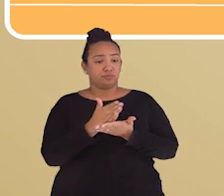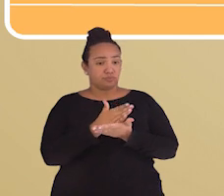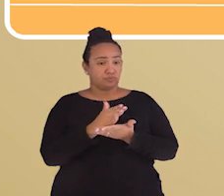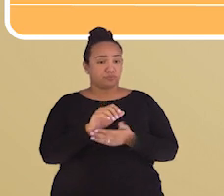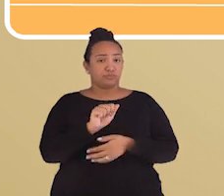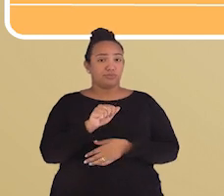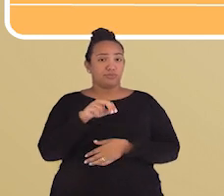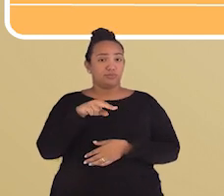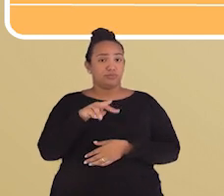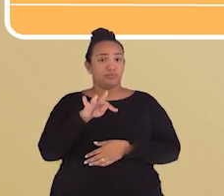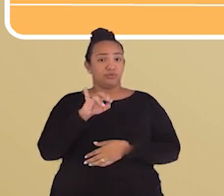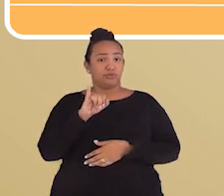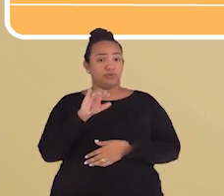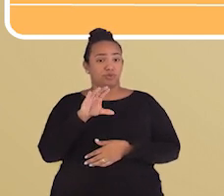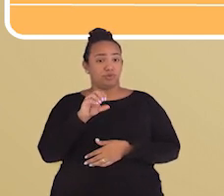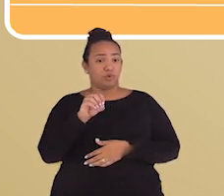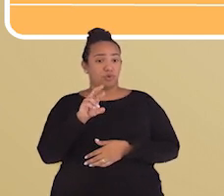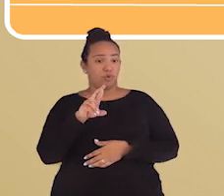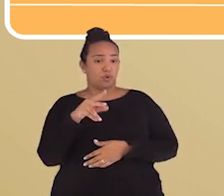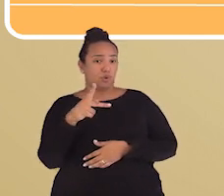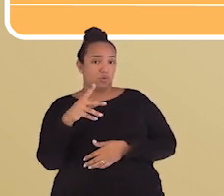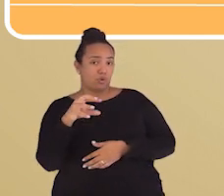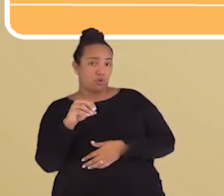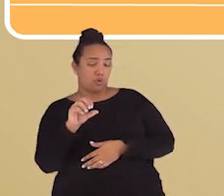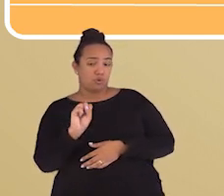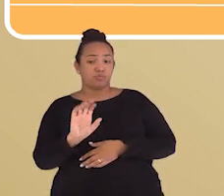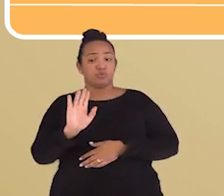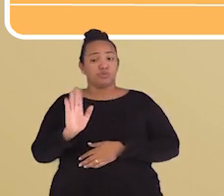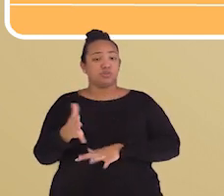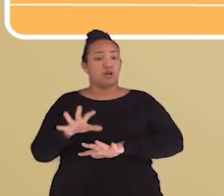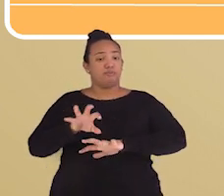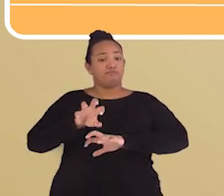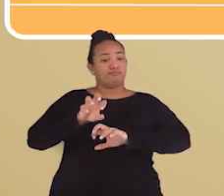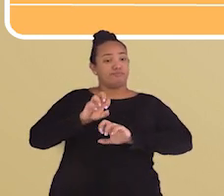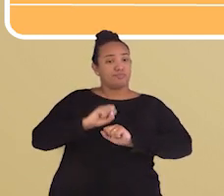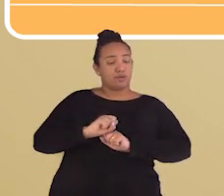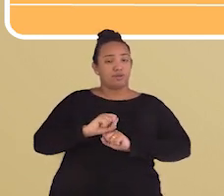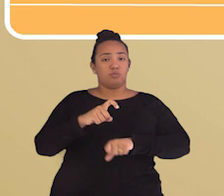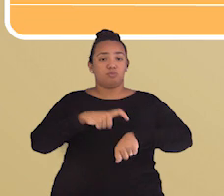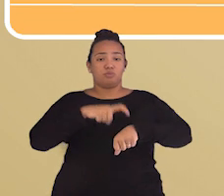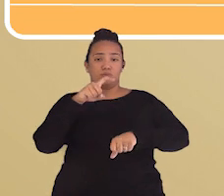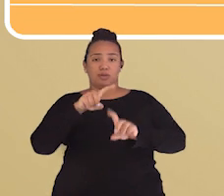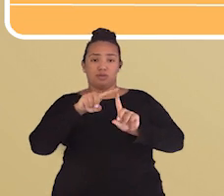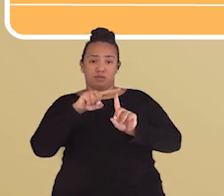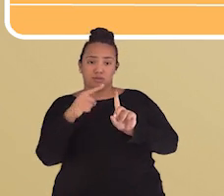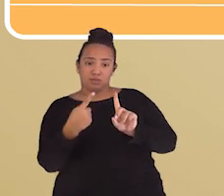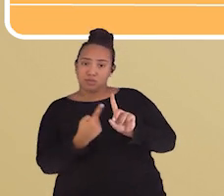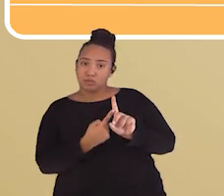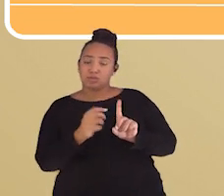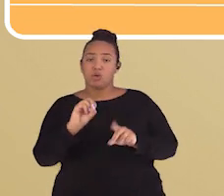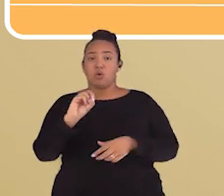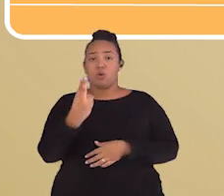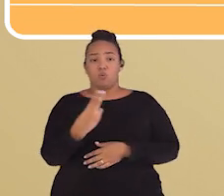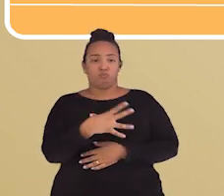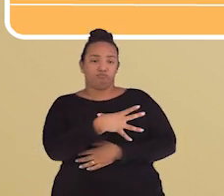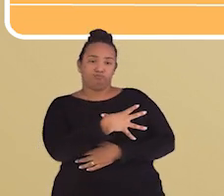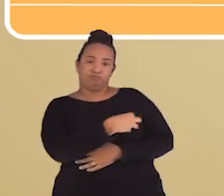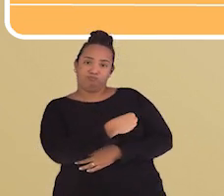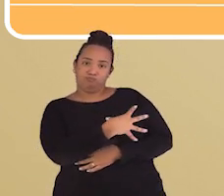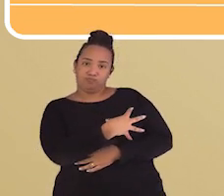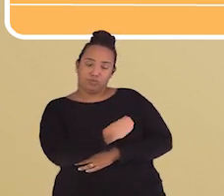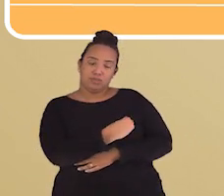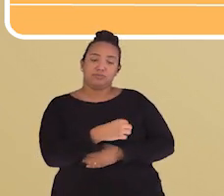passados já prontos, ainda em fase inicial da nossa vida. Tanto durante a gestação, quanto durante a